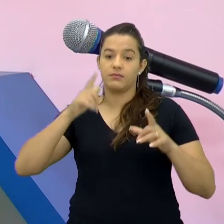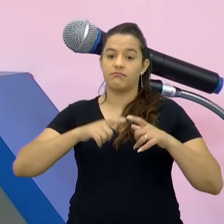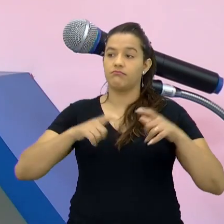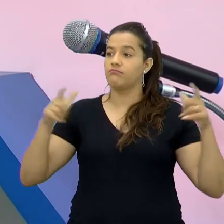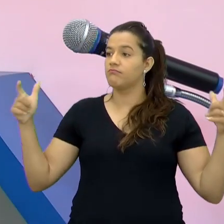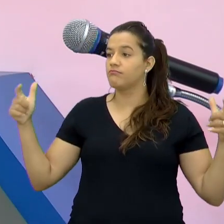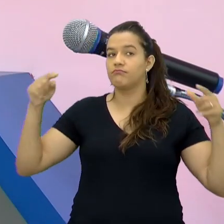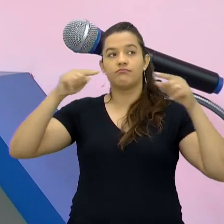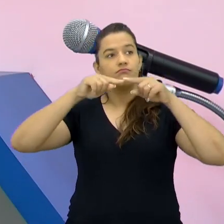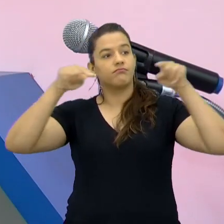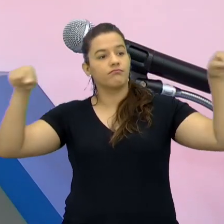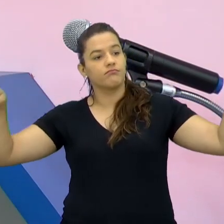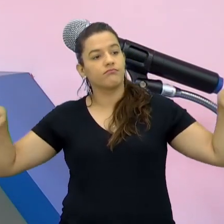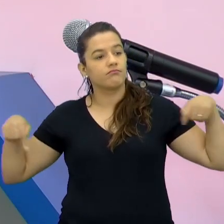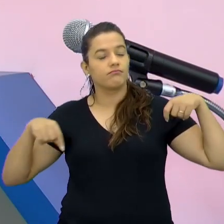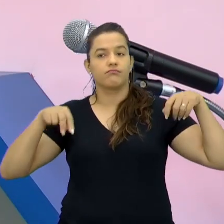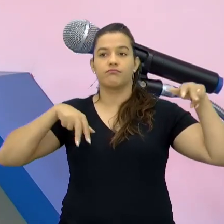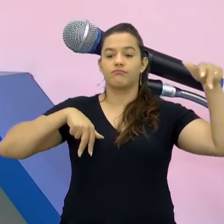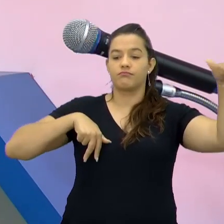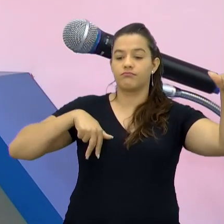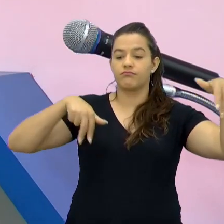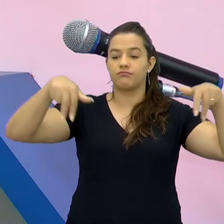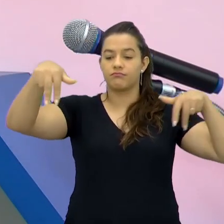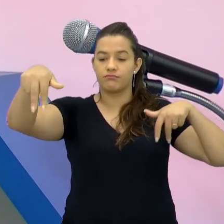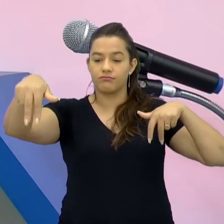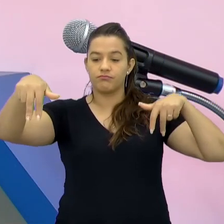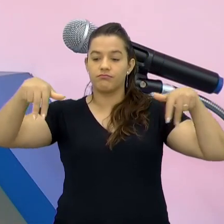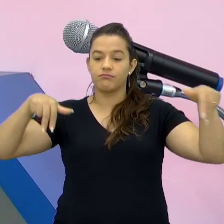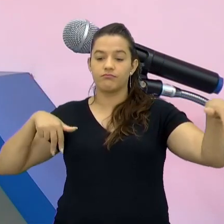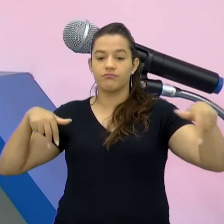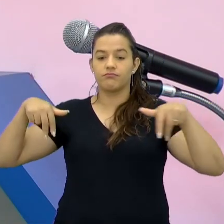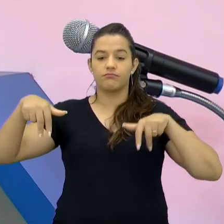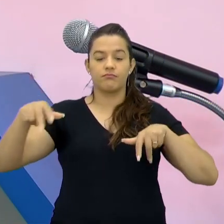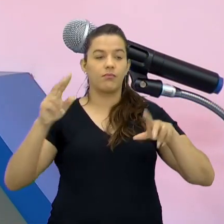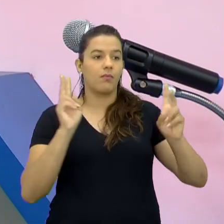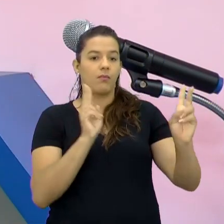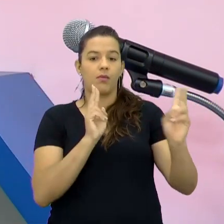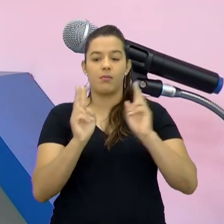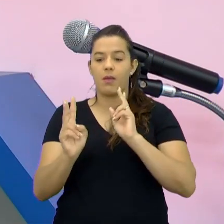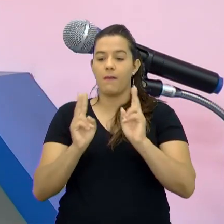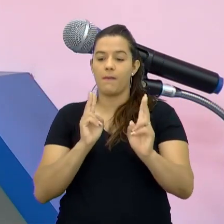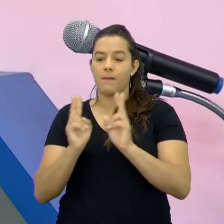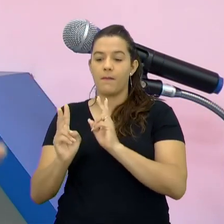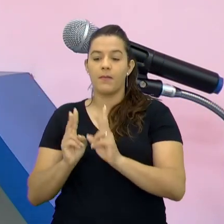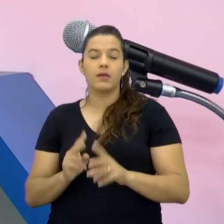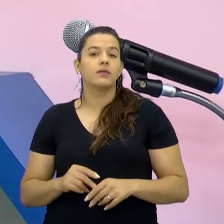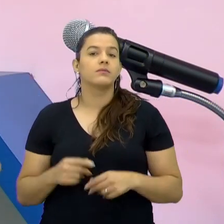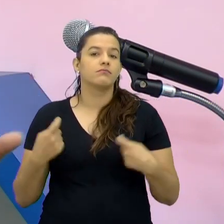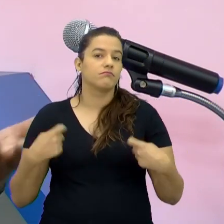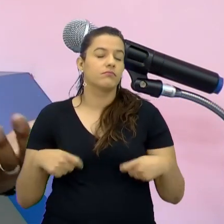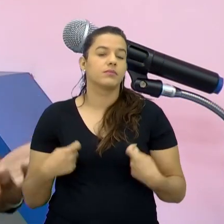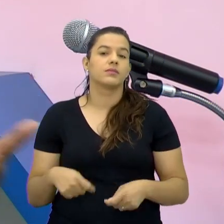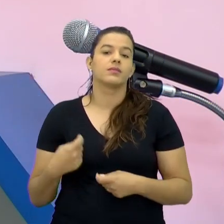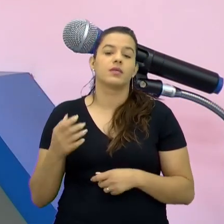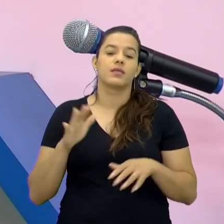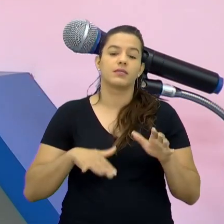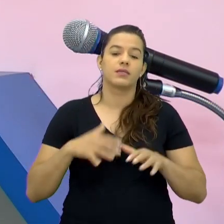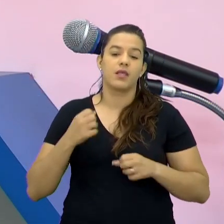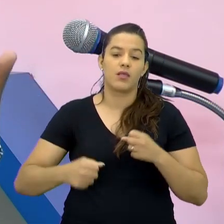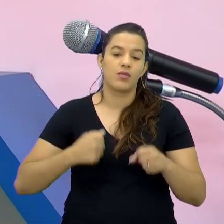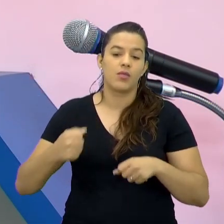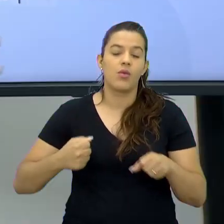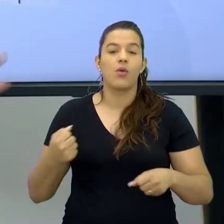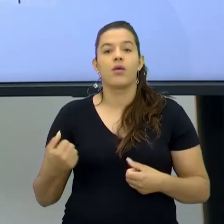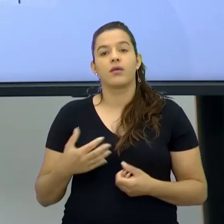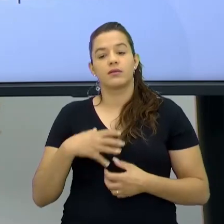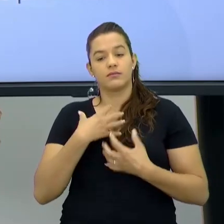do campo A movimentação E você tem que se movimentar também Defender a bola Passar Correr Meio que cansa um pouco É